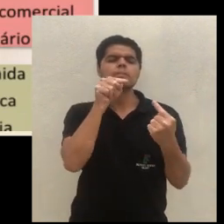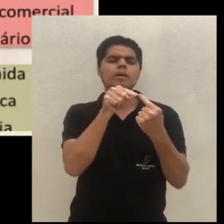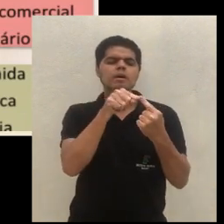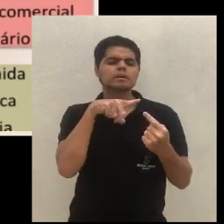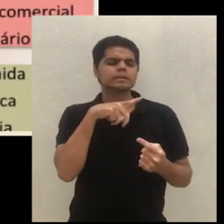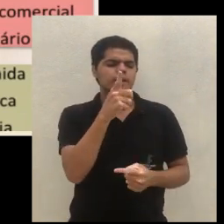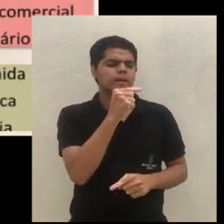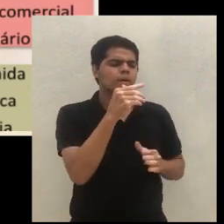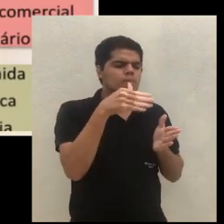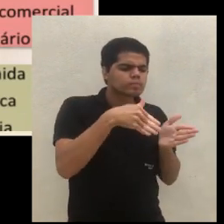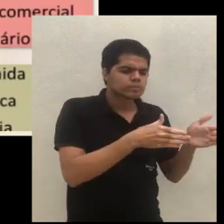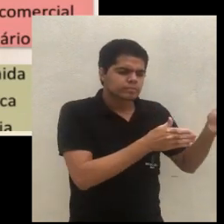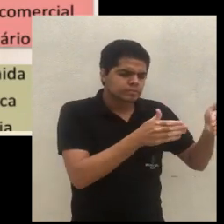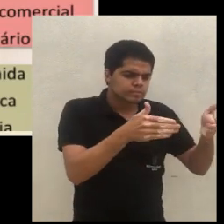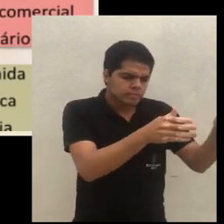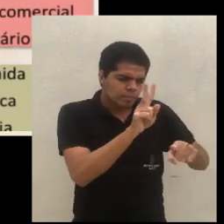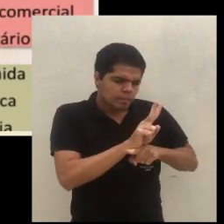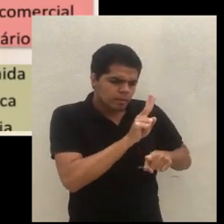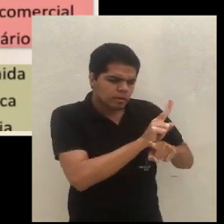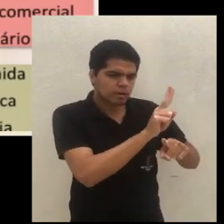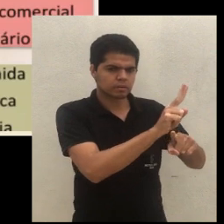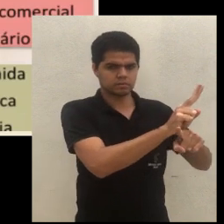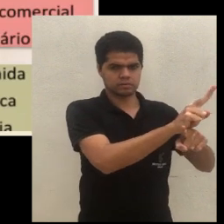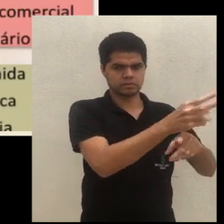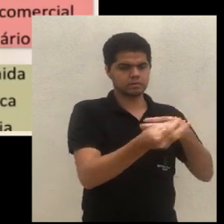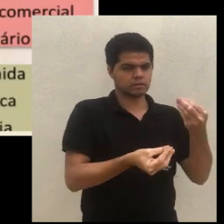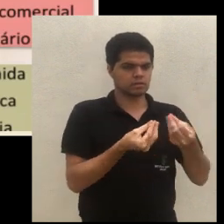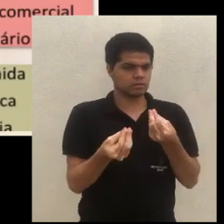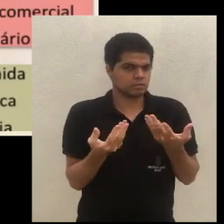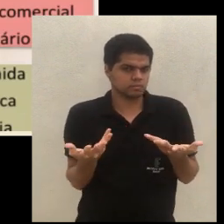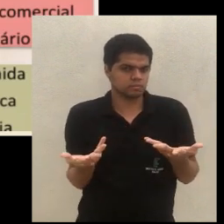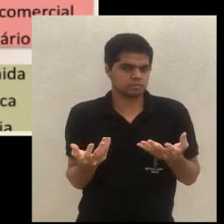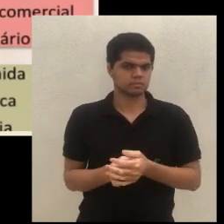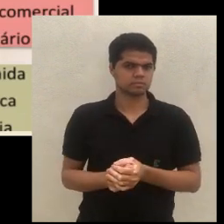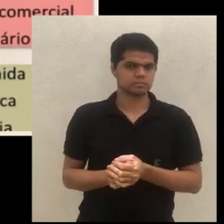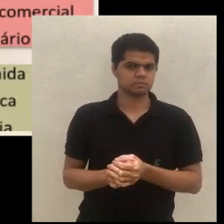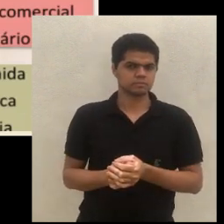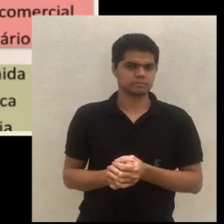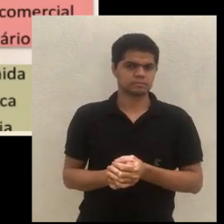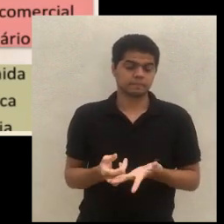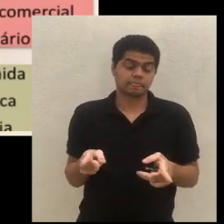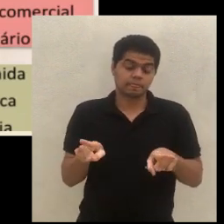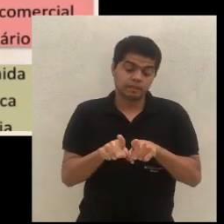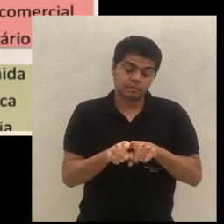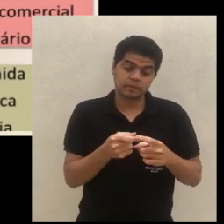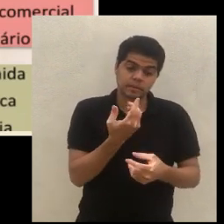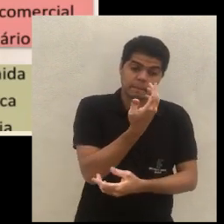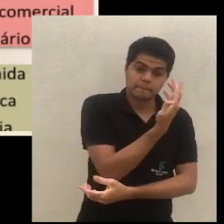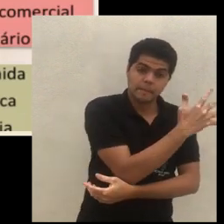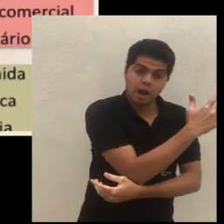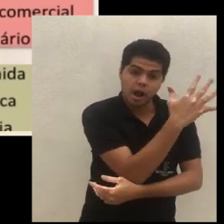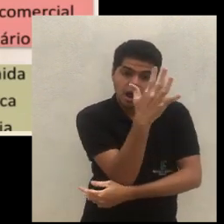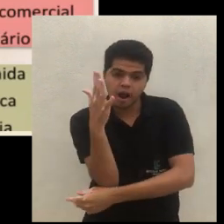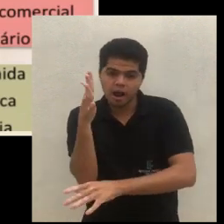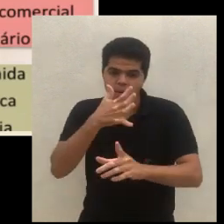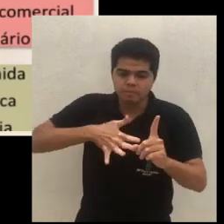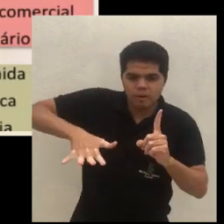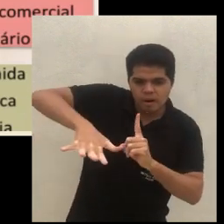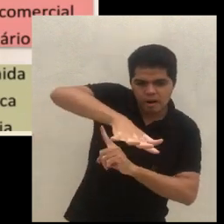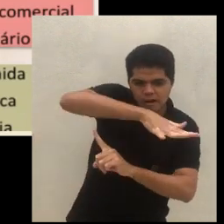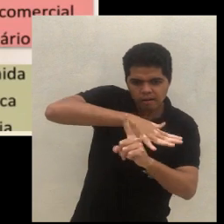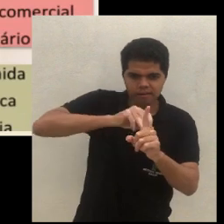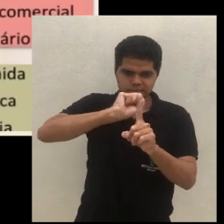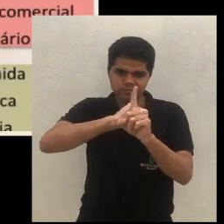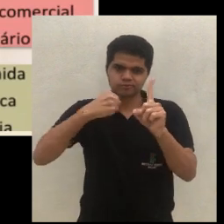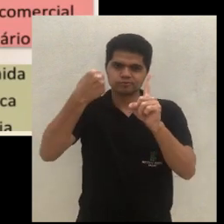para eu ter receita? Ou é para as duas coisas? Então, a natureza socioeconômica. Então, eu quero um sistema